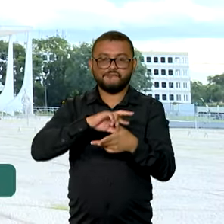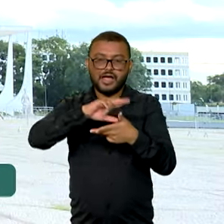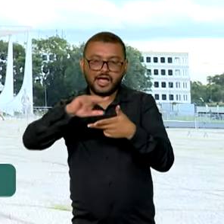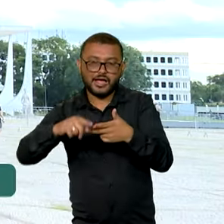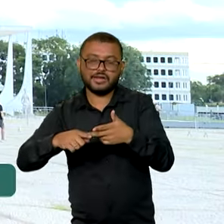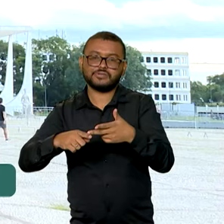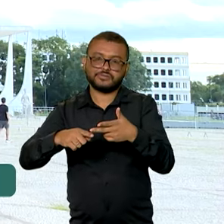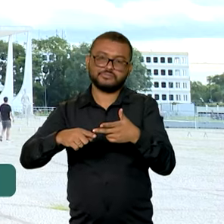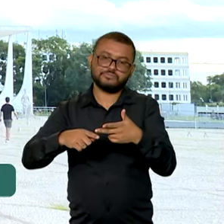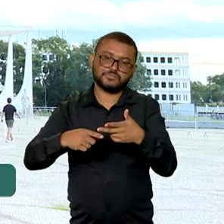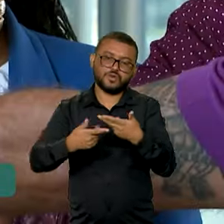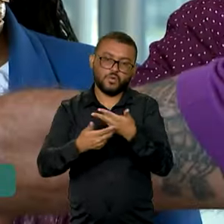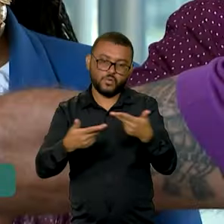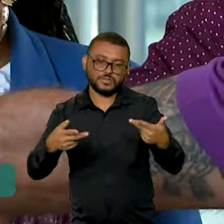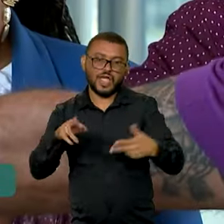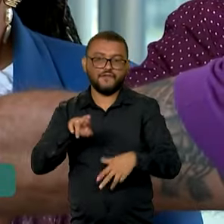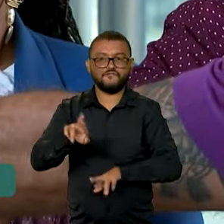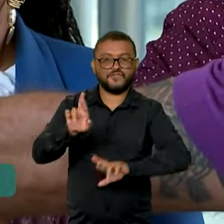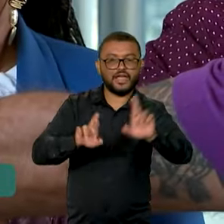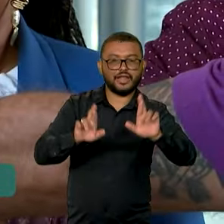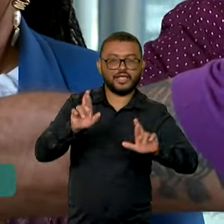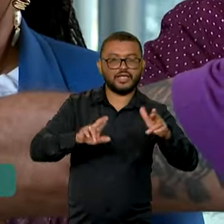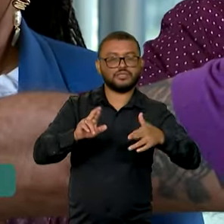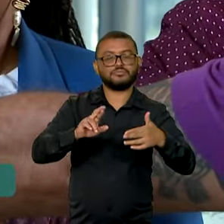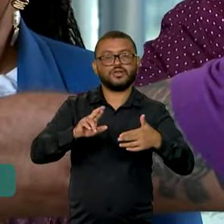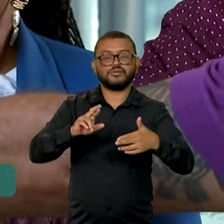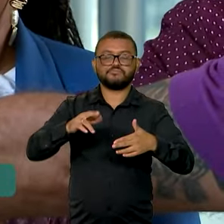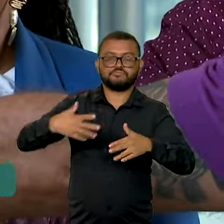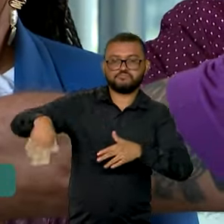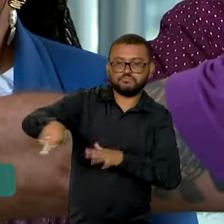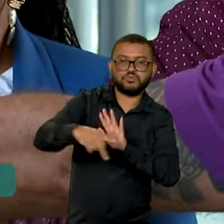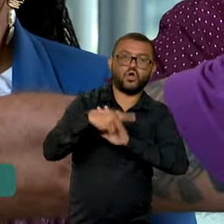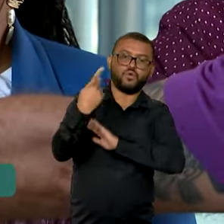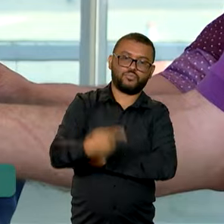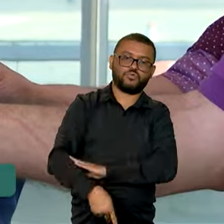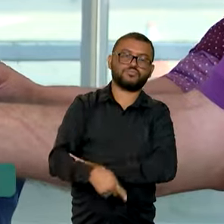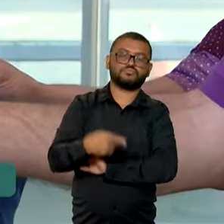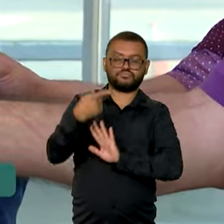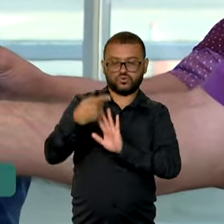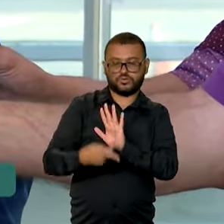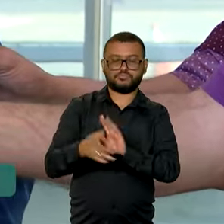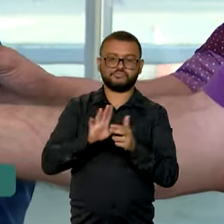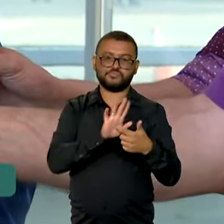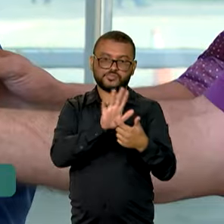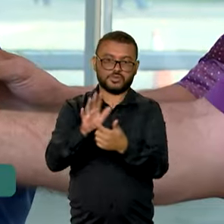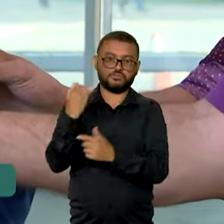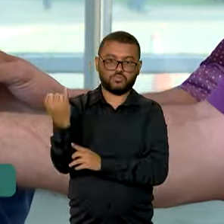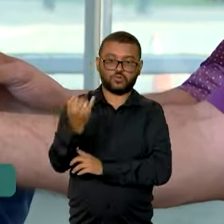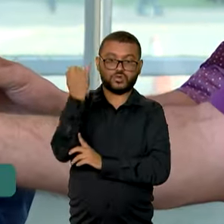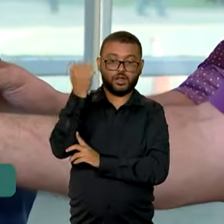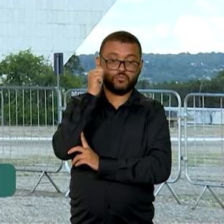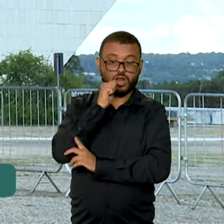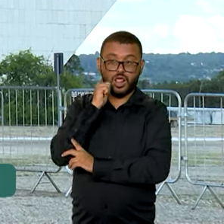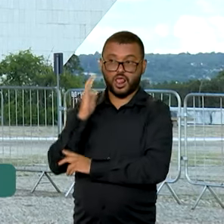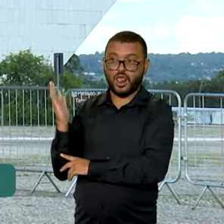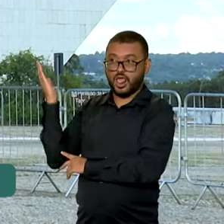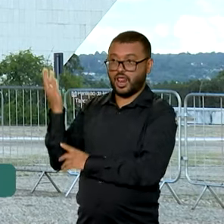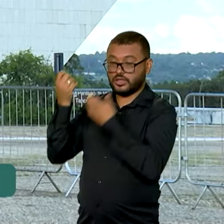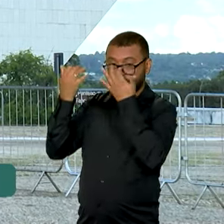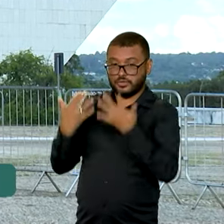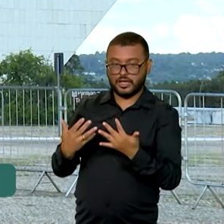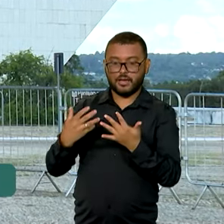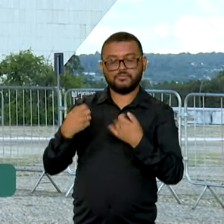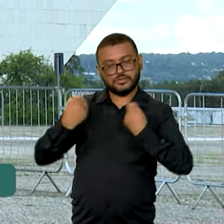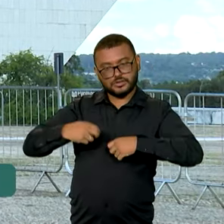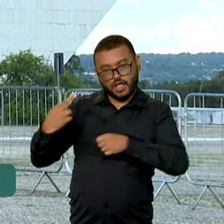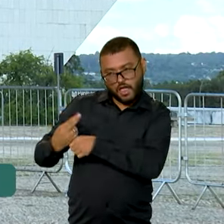conjunto de referências culturais super importantes que estão no escopo do projeto, inclusive. De acordo com a ministra da Cultura, as obras de